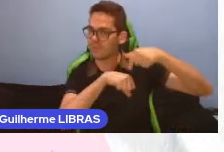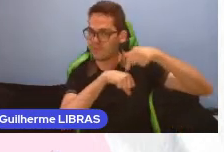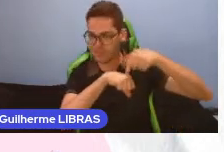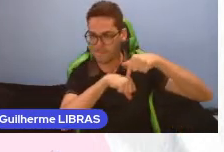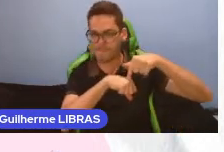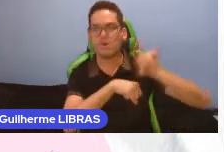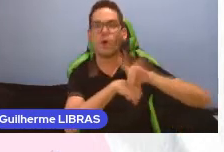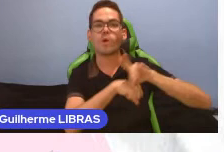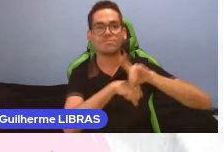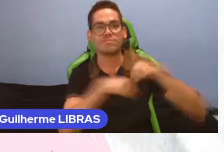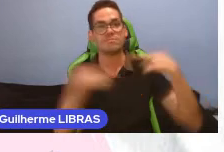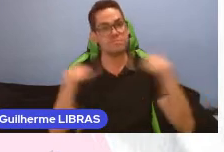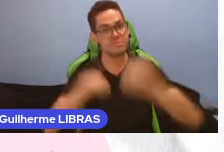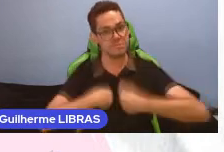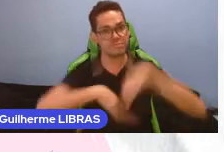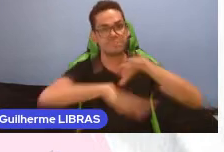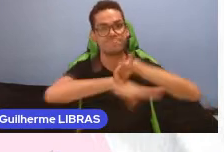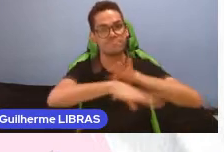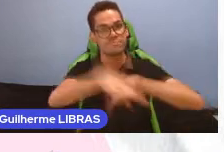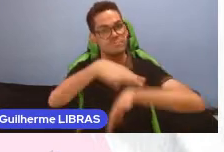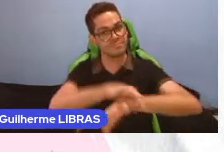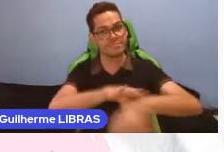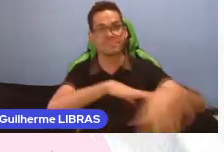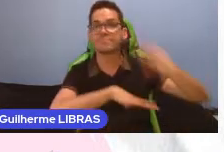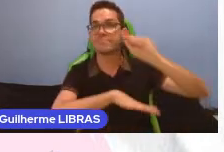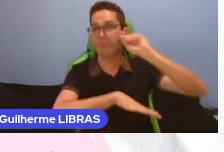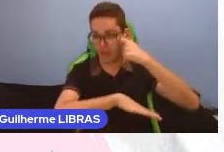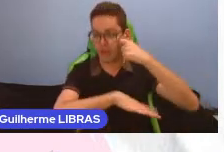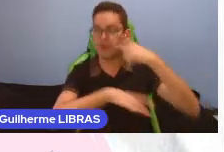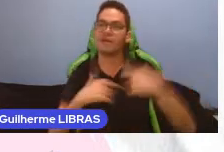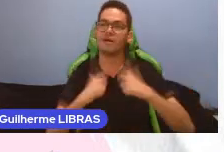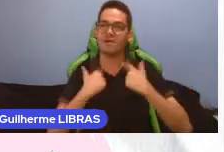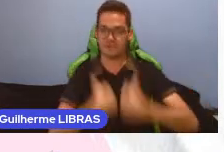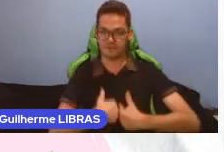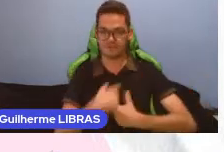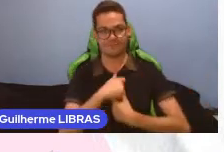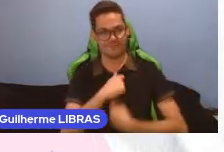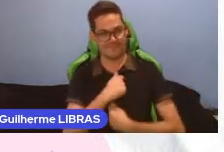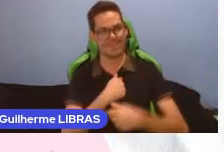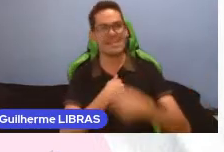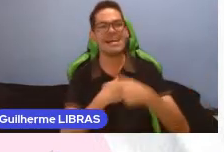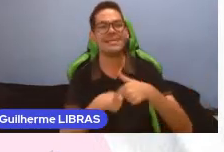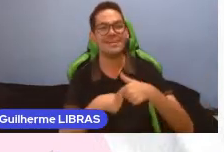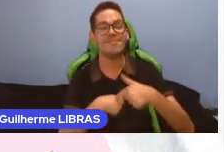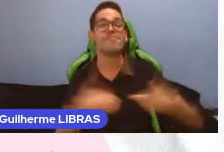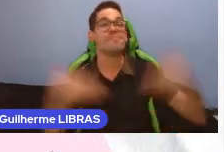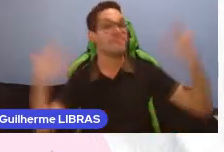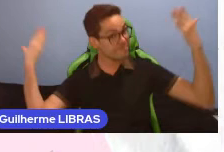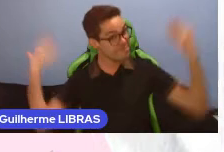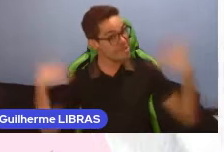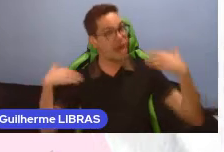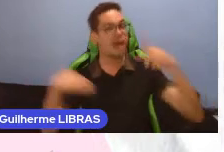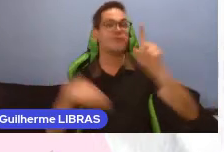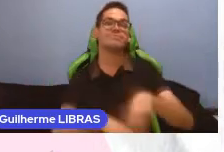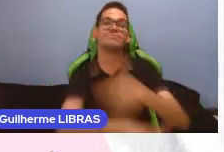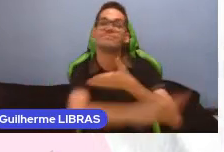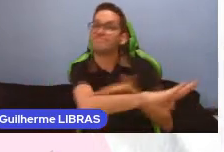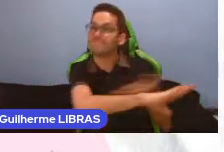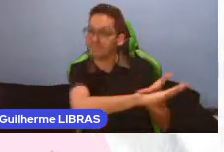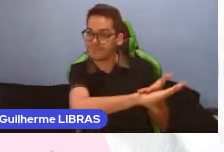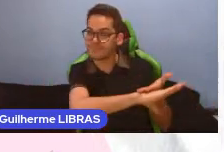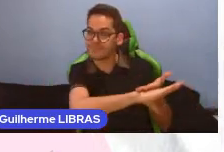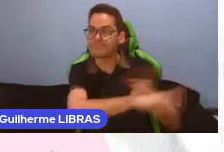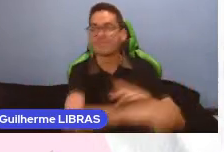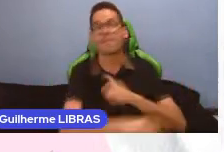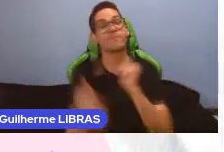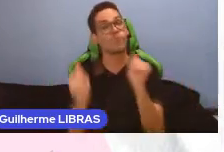cardigan preto de manga comprida com botões e decote B. Atrás de mim tem uma parede branca, junto